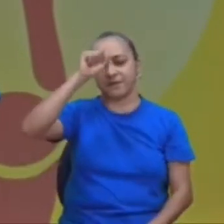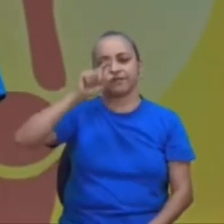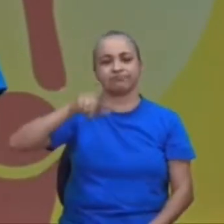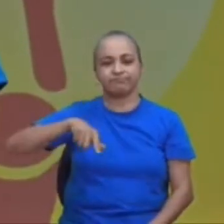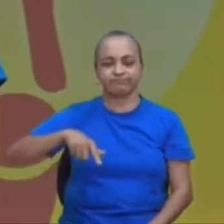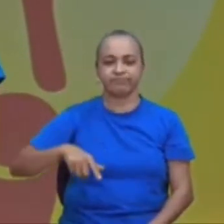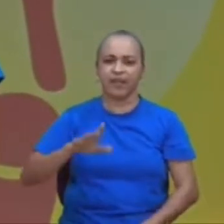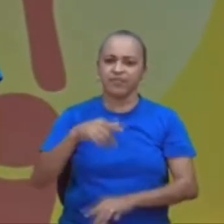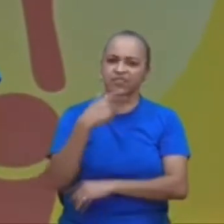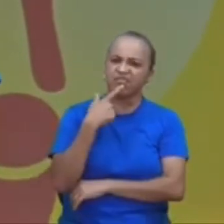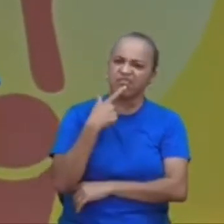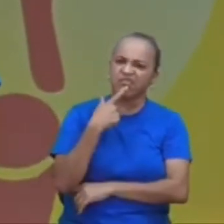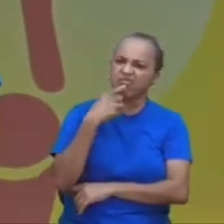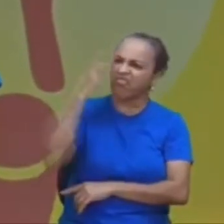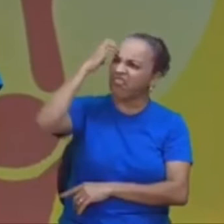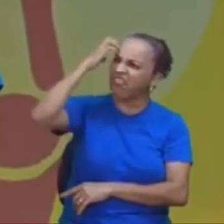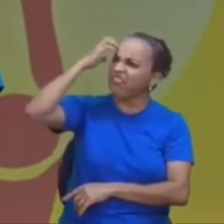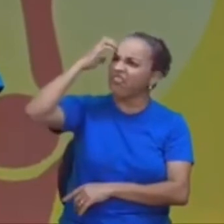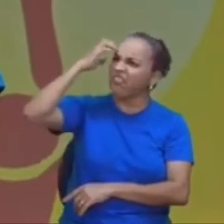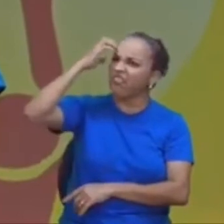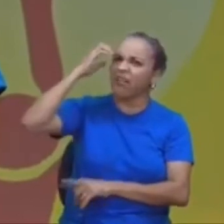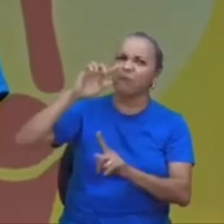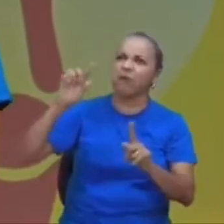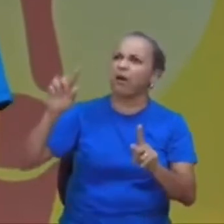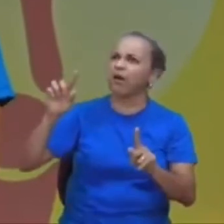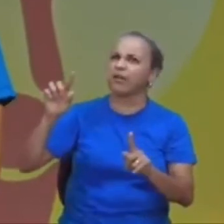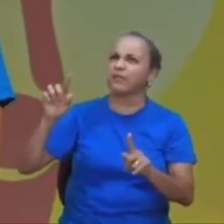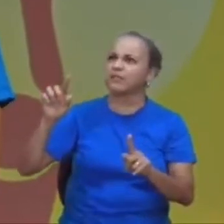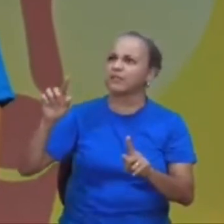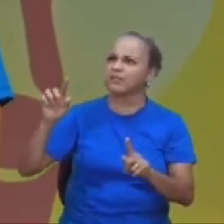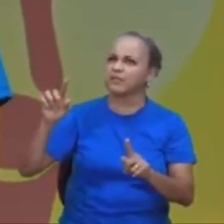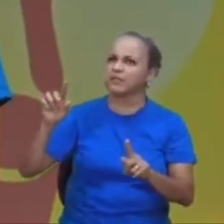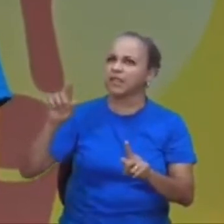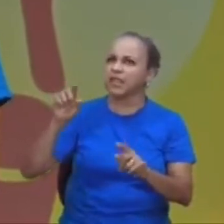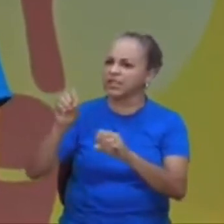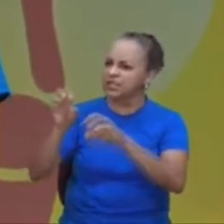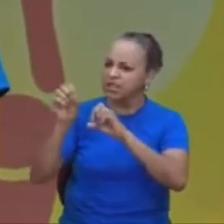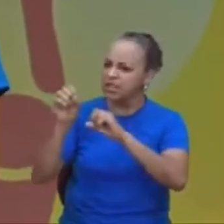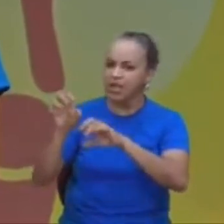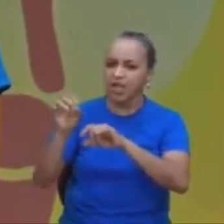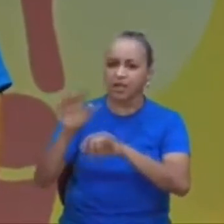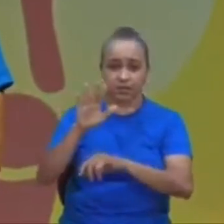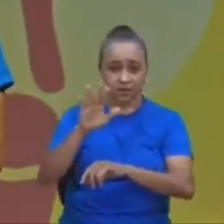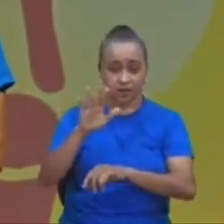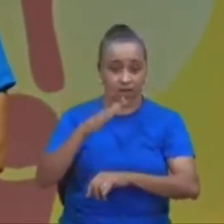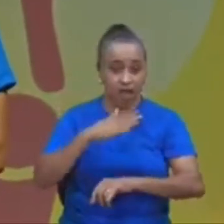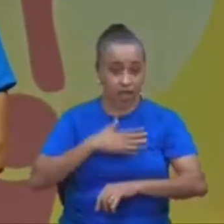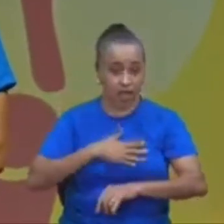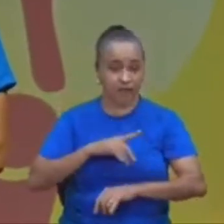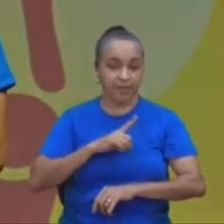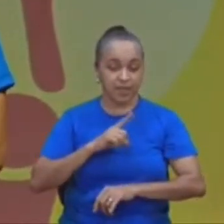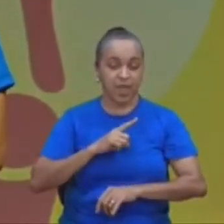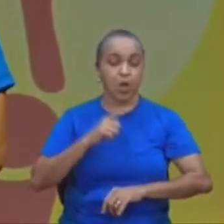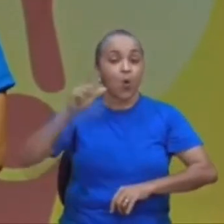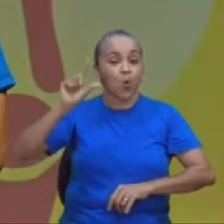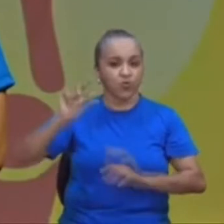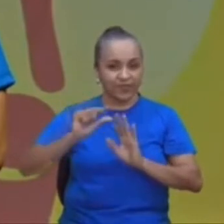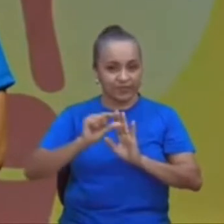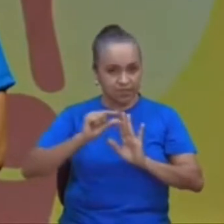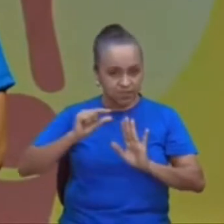aí você coça a cabeça, mas pastor, eu ensinando, não, esse ensinando, vem, do outro versículo, que ele diz assim,